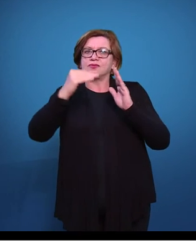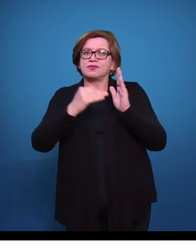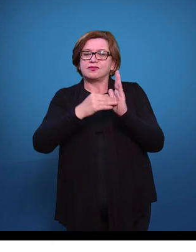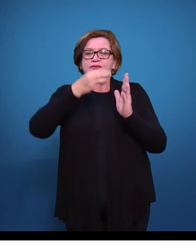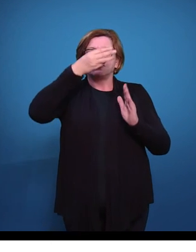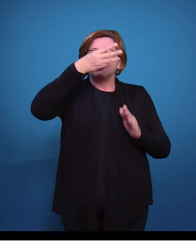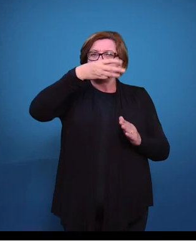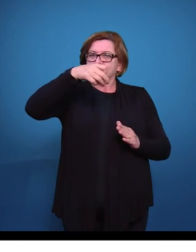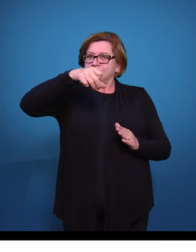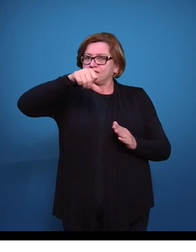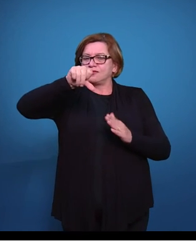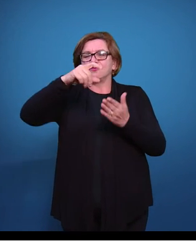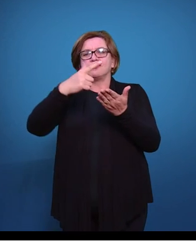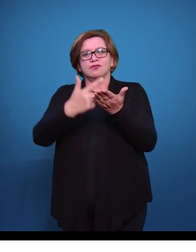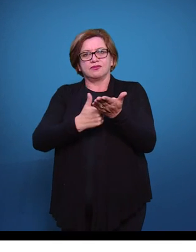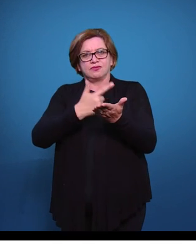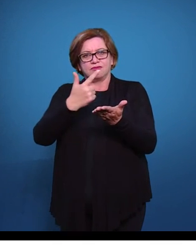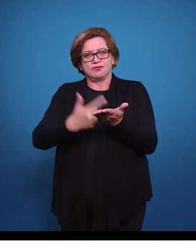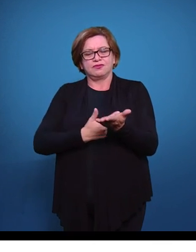39 do livro.